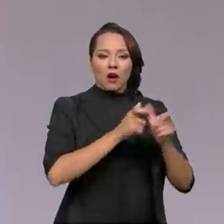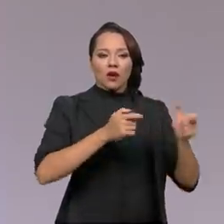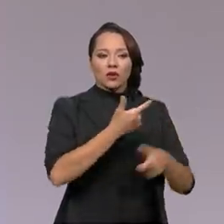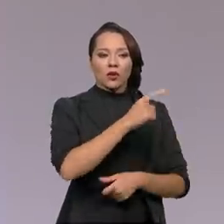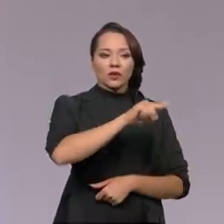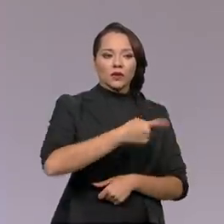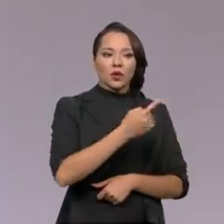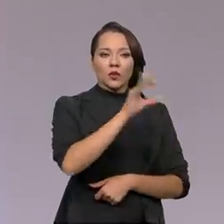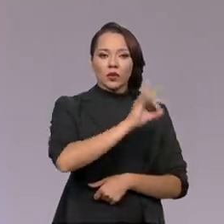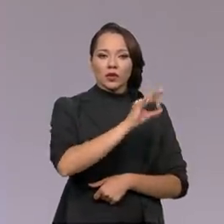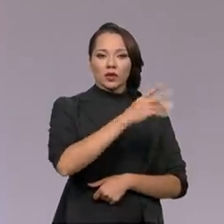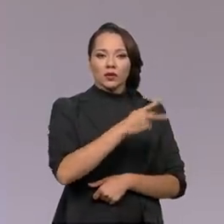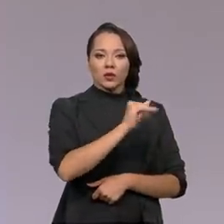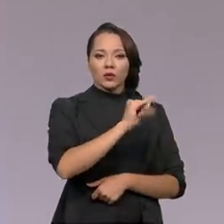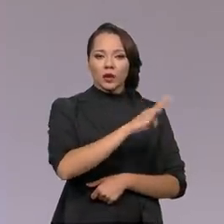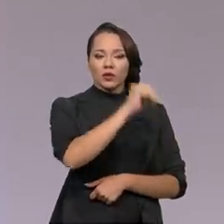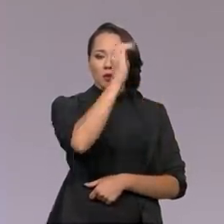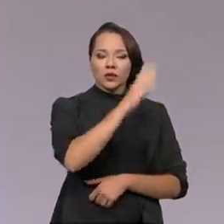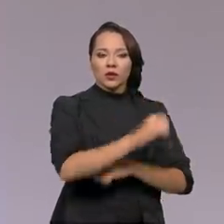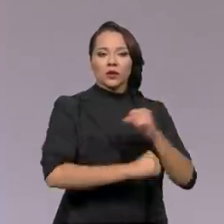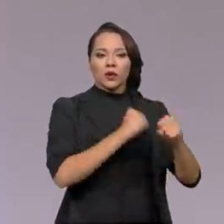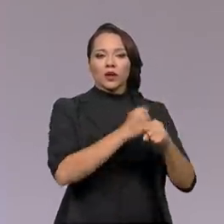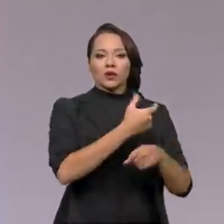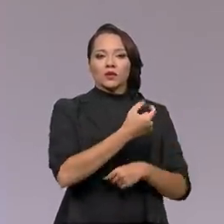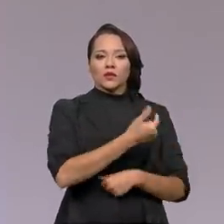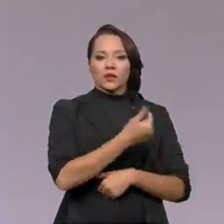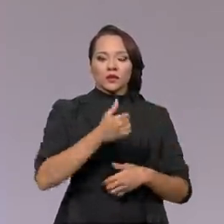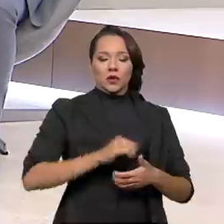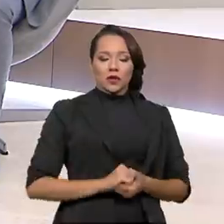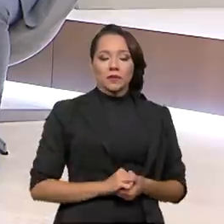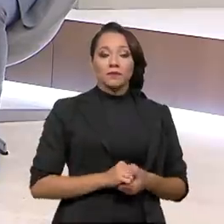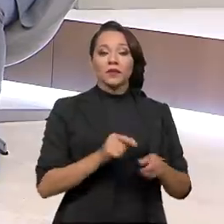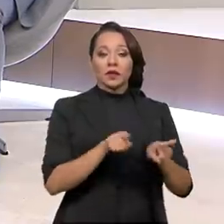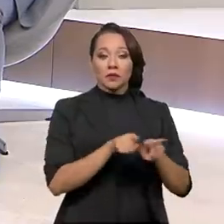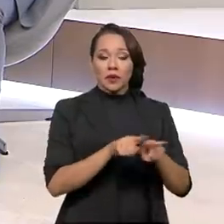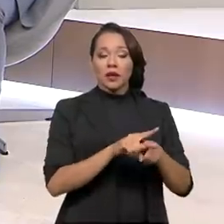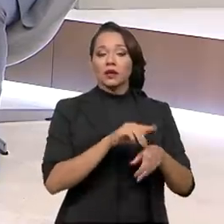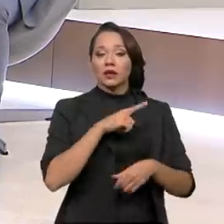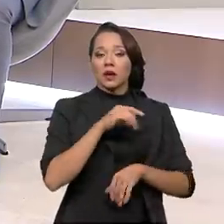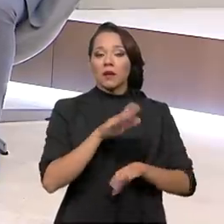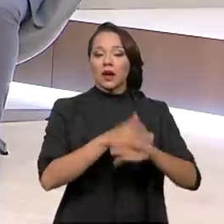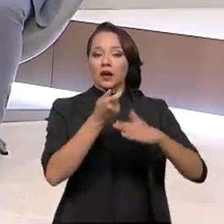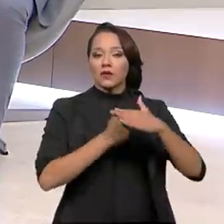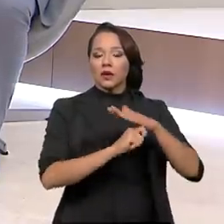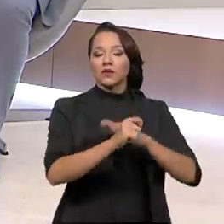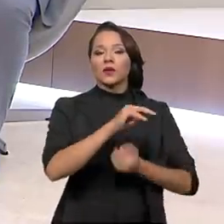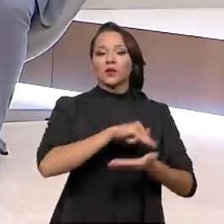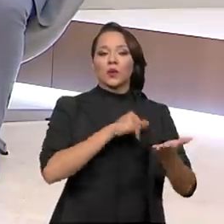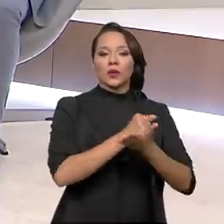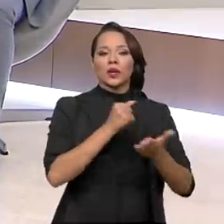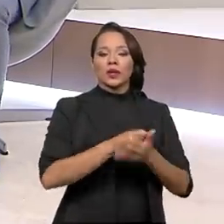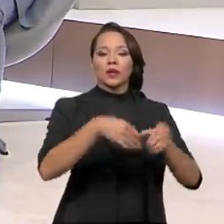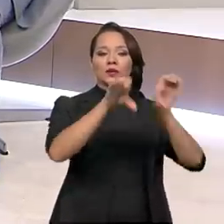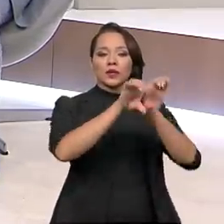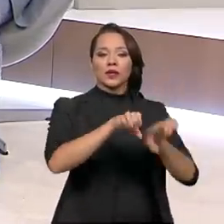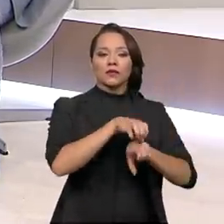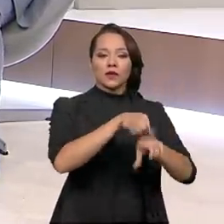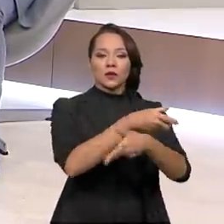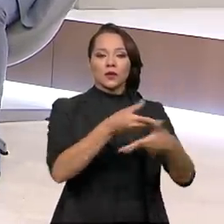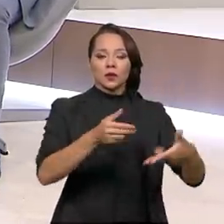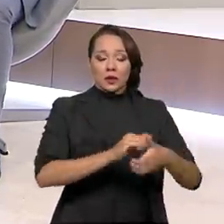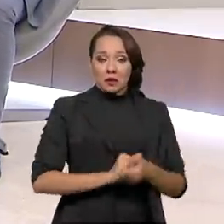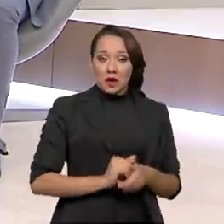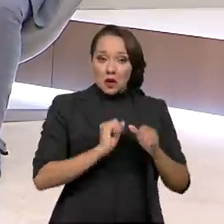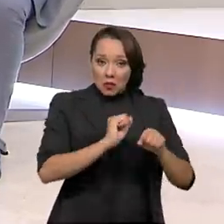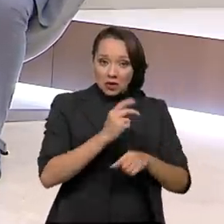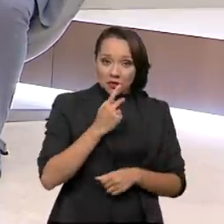,1% no PIB do Brasil em 2022 e atribui grande parte aos investimentos contratados em infraestrutura. A